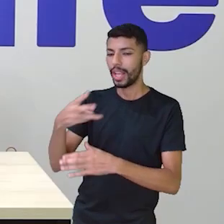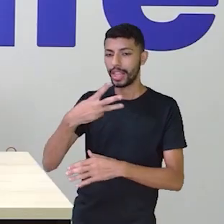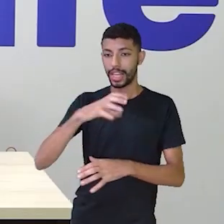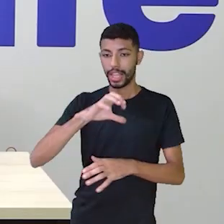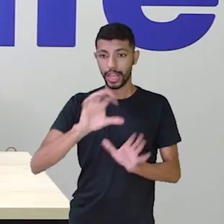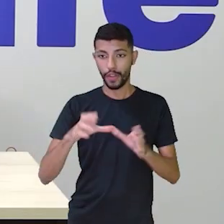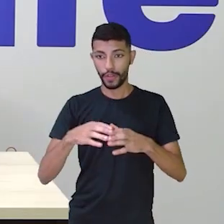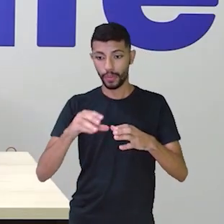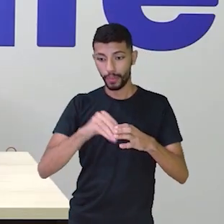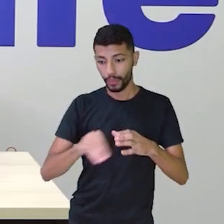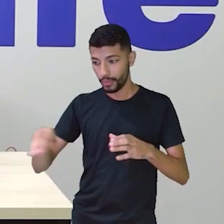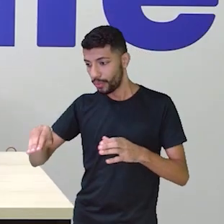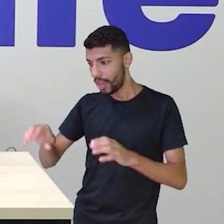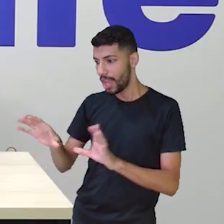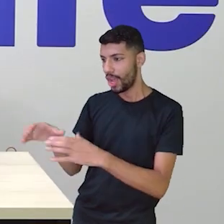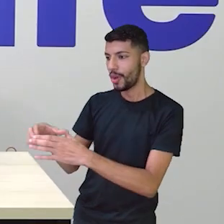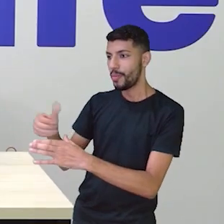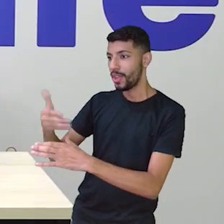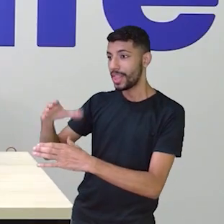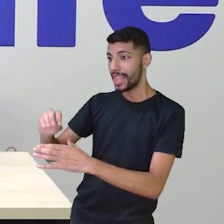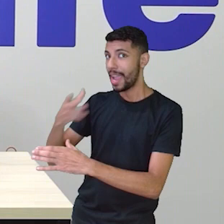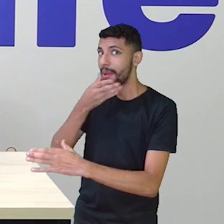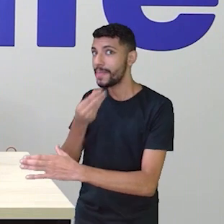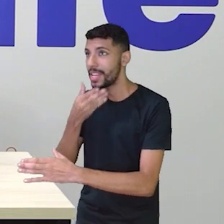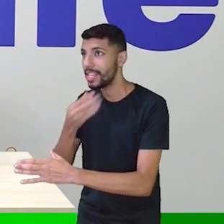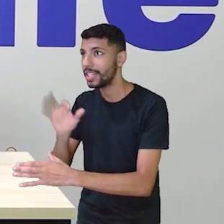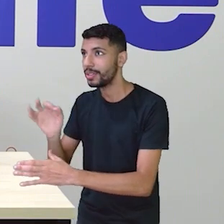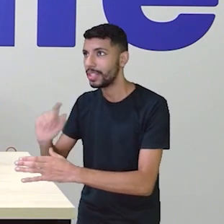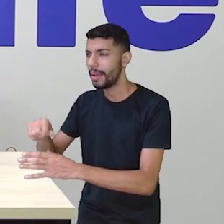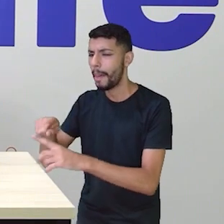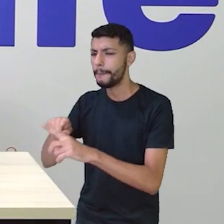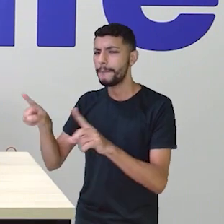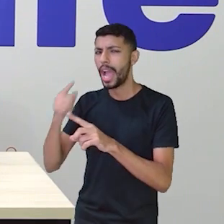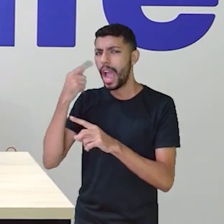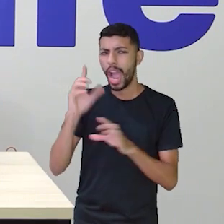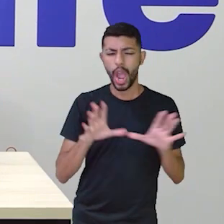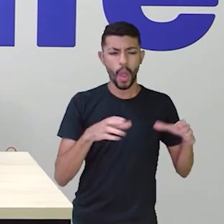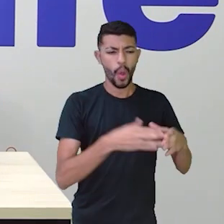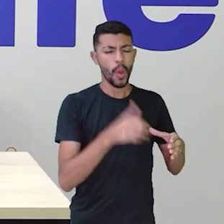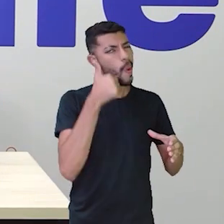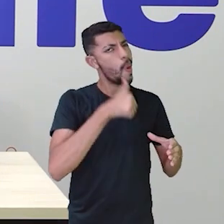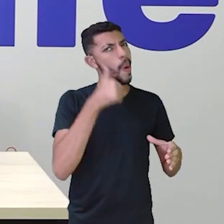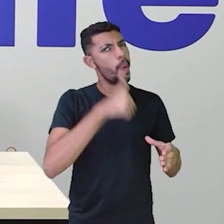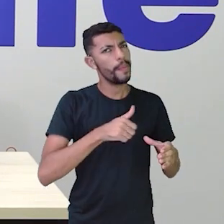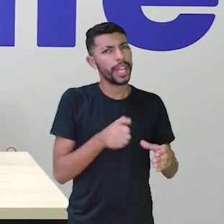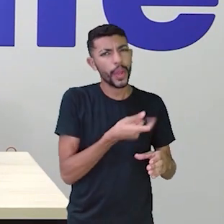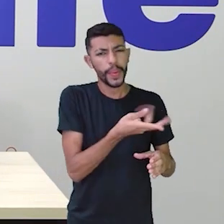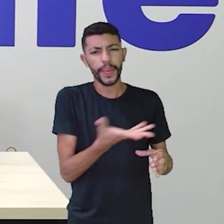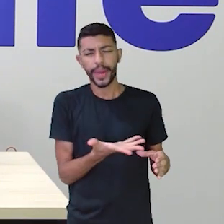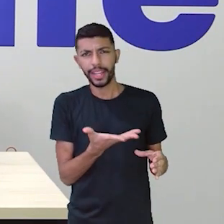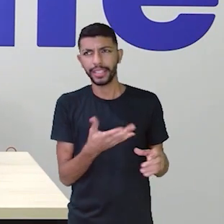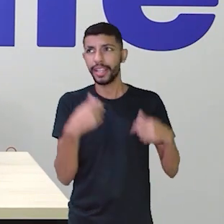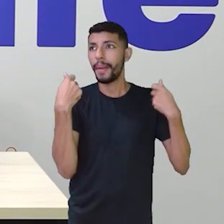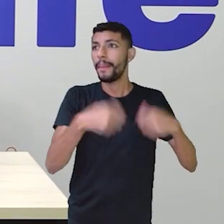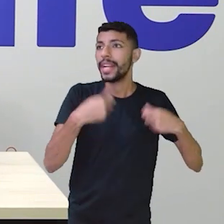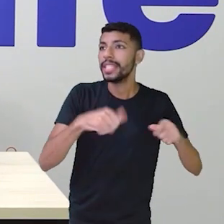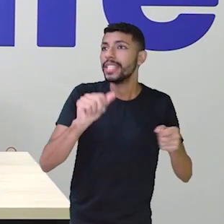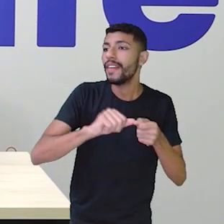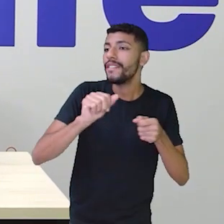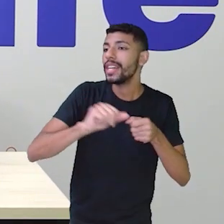10 são meninos. Quantas são as meninas? O que é é preciso fazer?